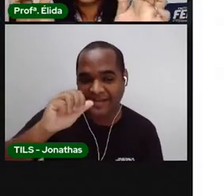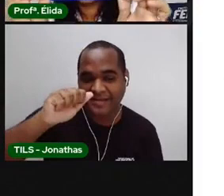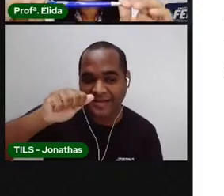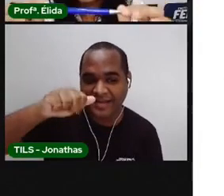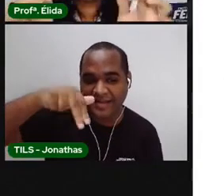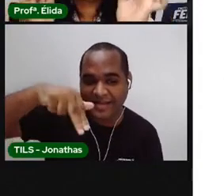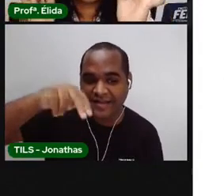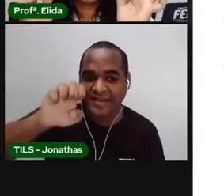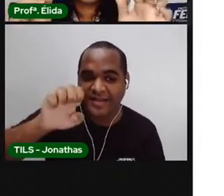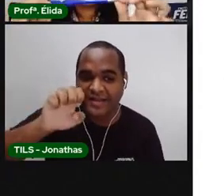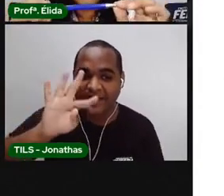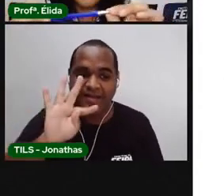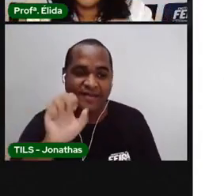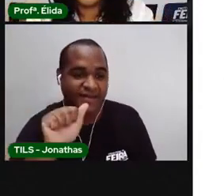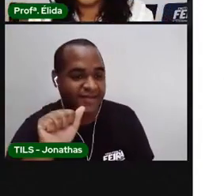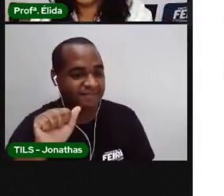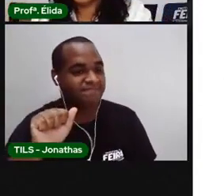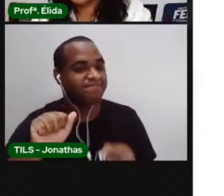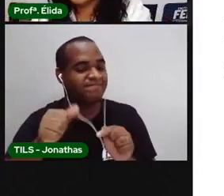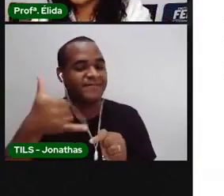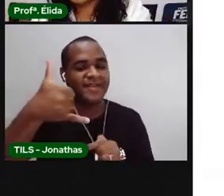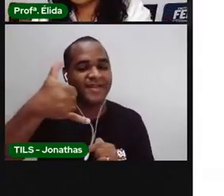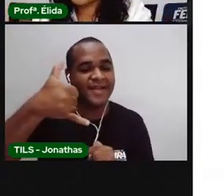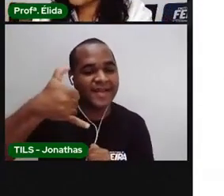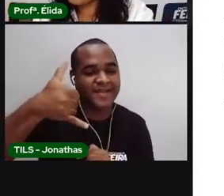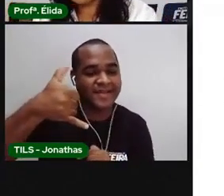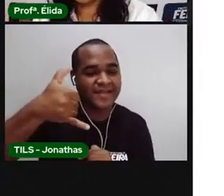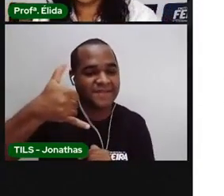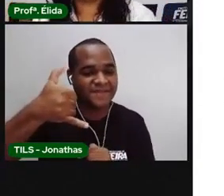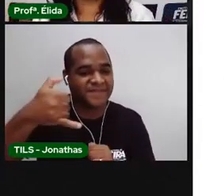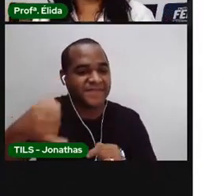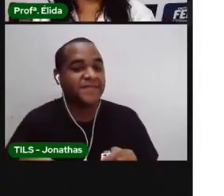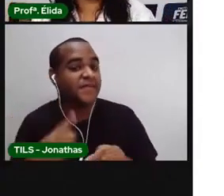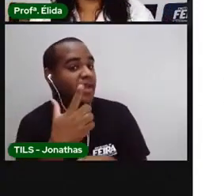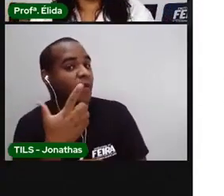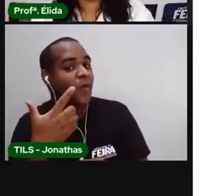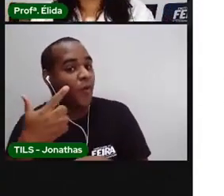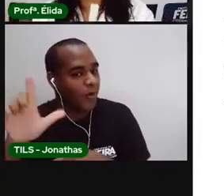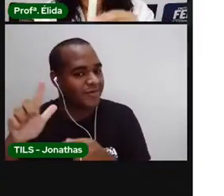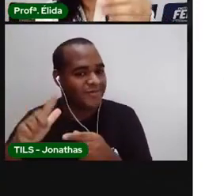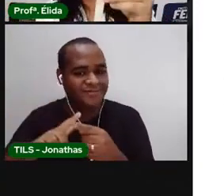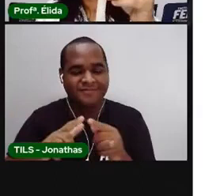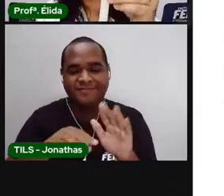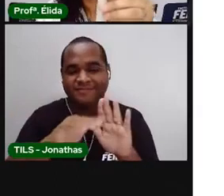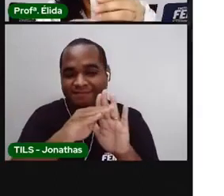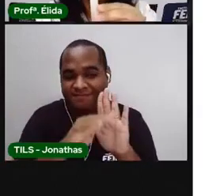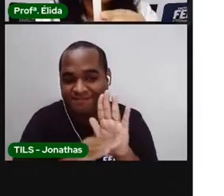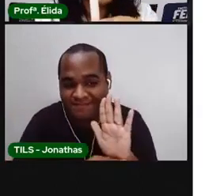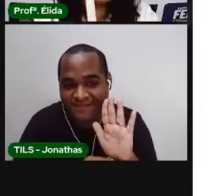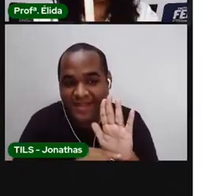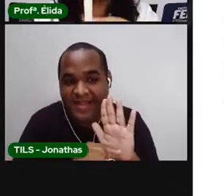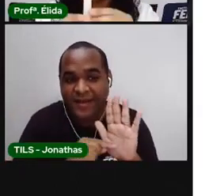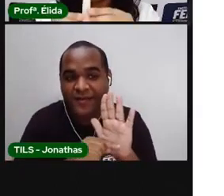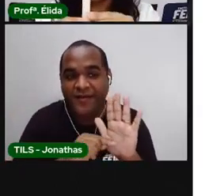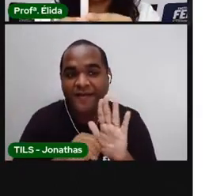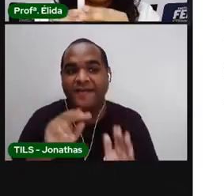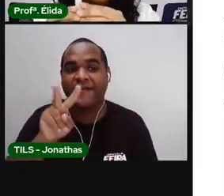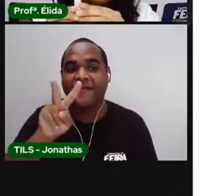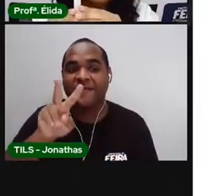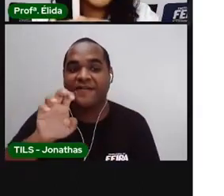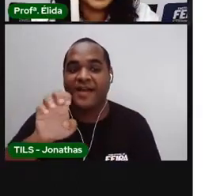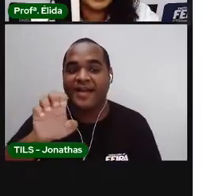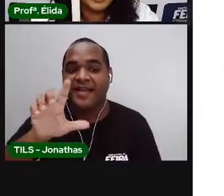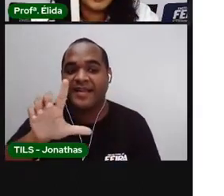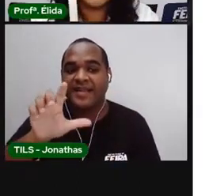-N-E-C-A. E o próximo objeto? que foi? Hum... Muito bem. Uma